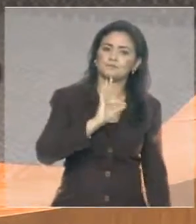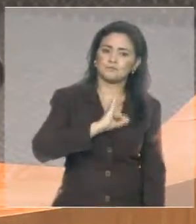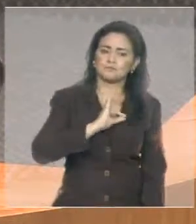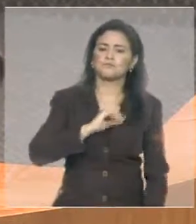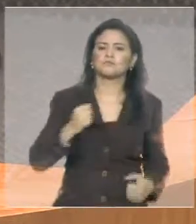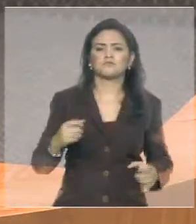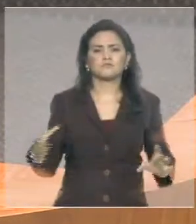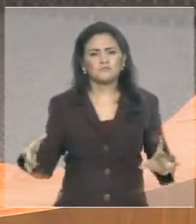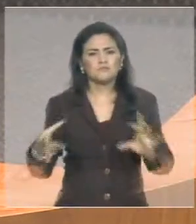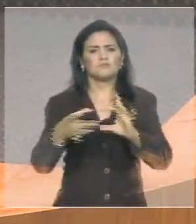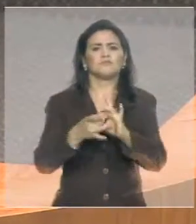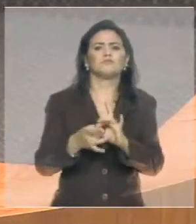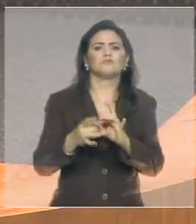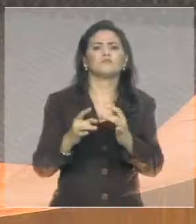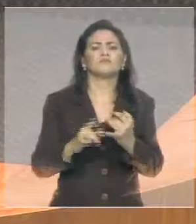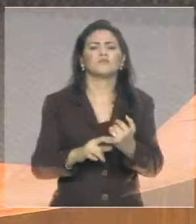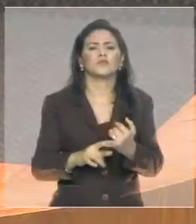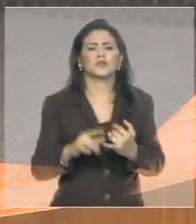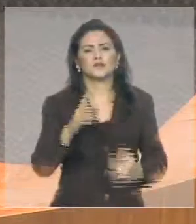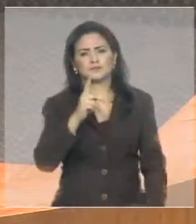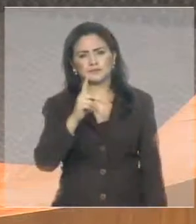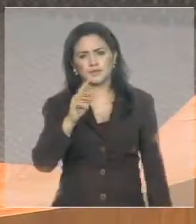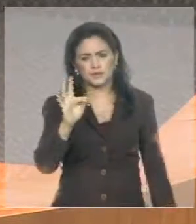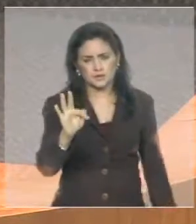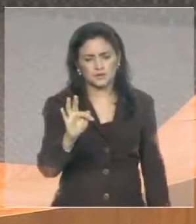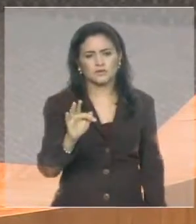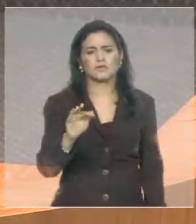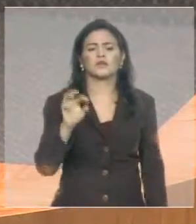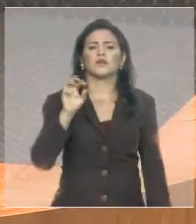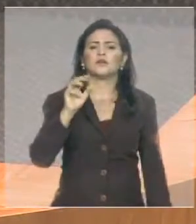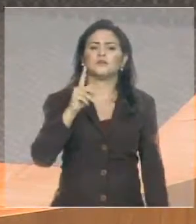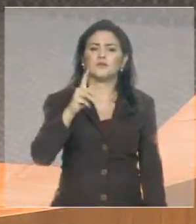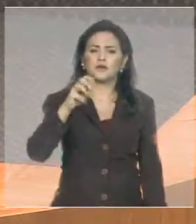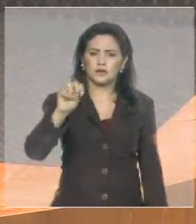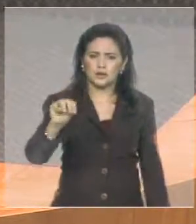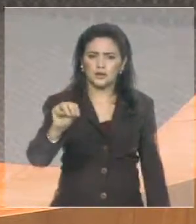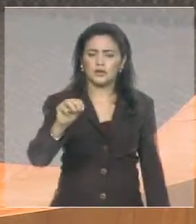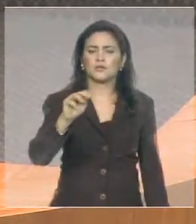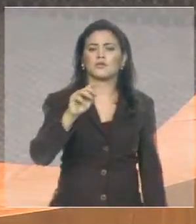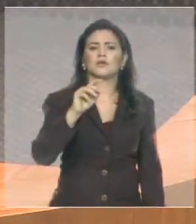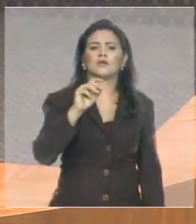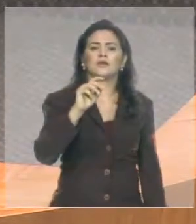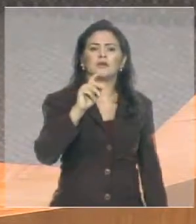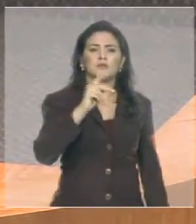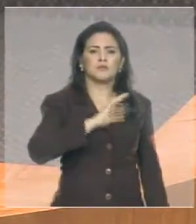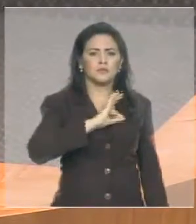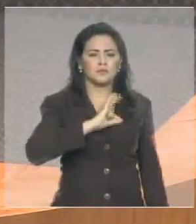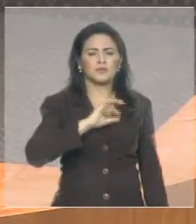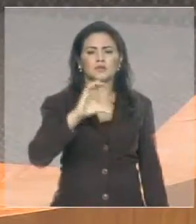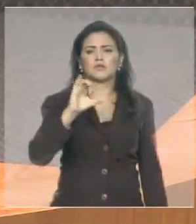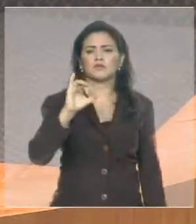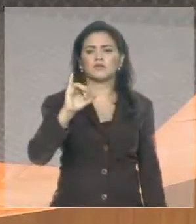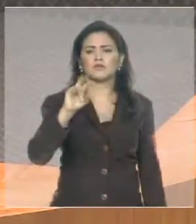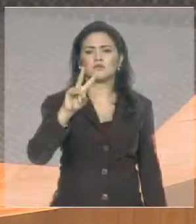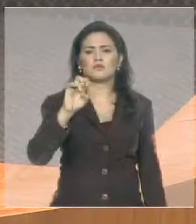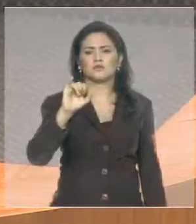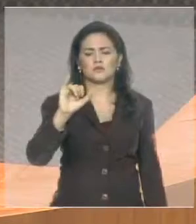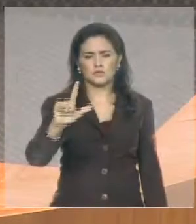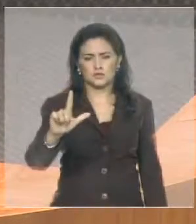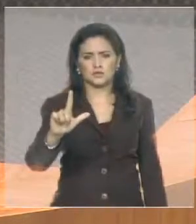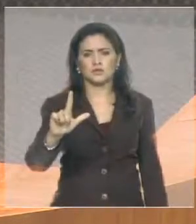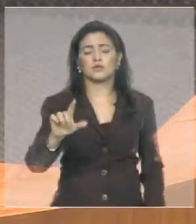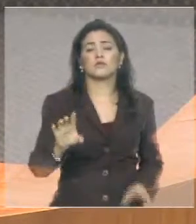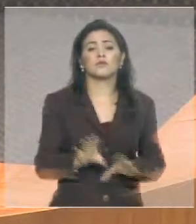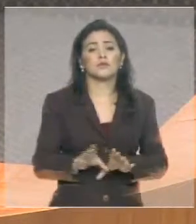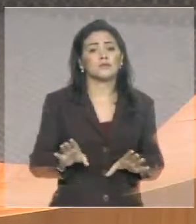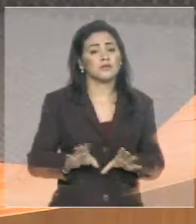Polícia Civil, chamar também para participação, por exemplo, municípios que já detêm nas suas guardas municipais, a sua